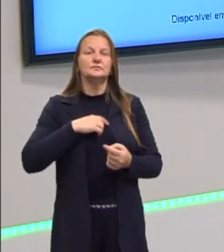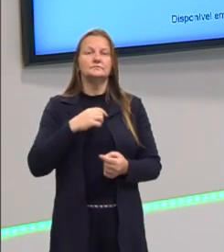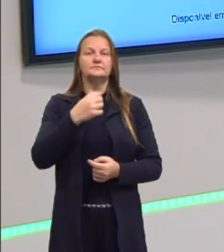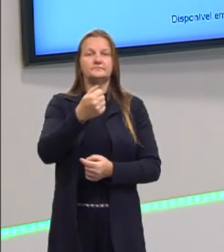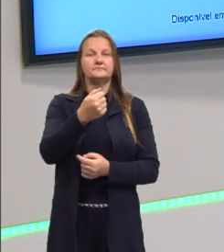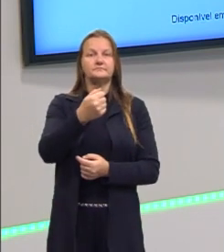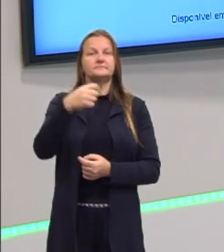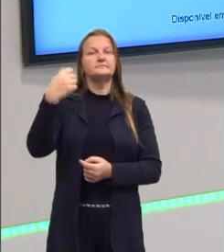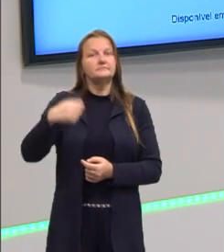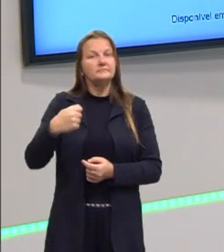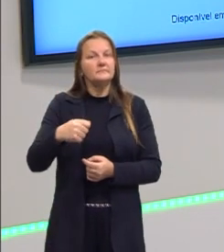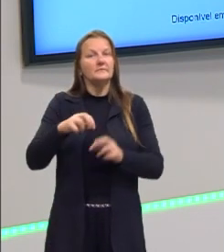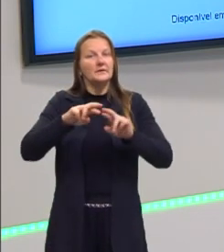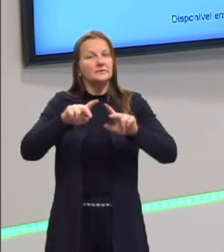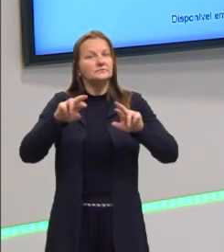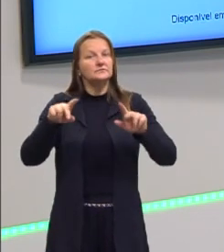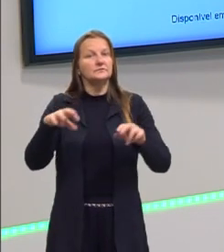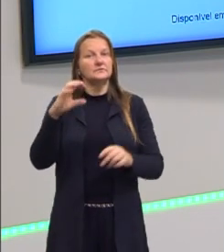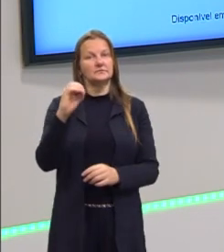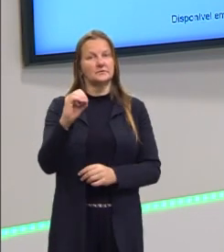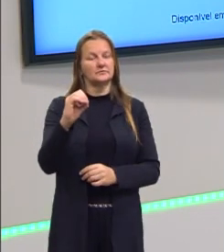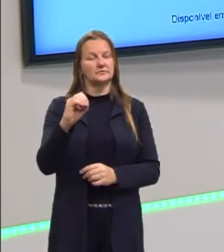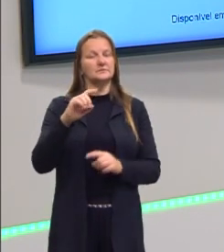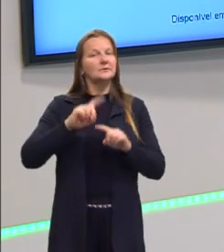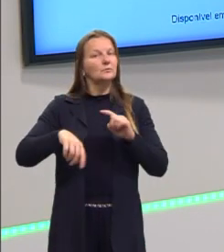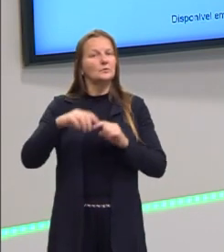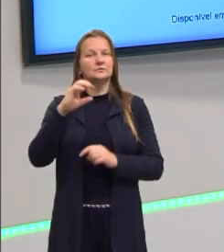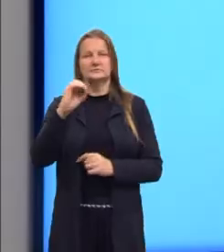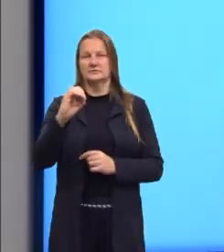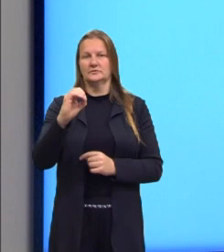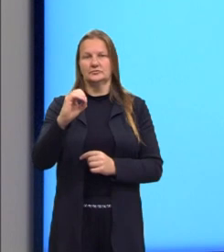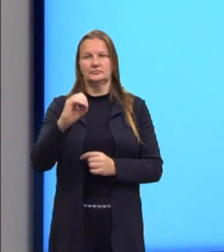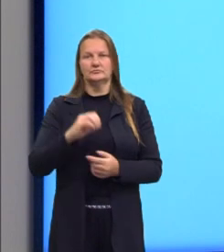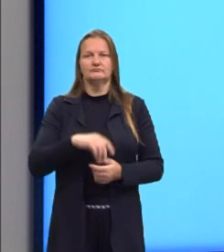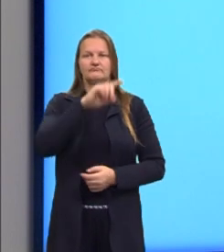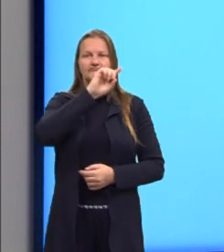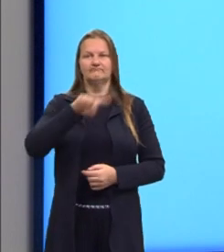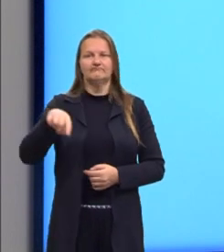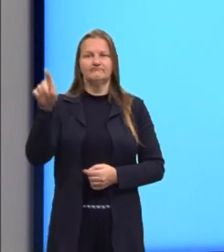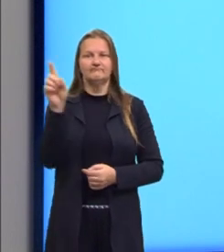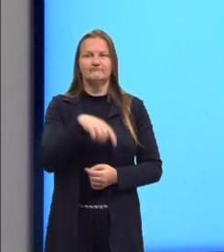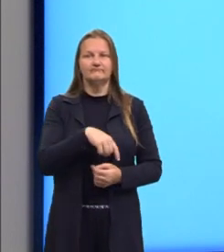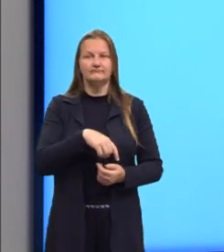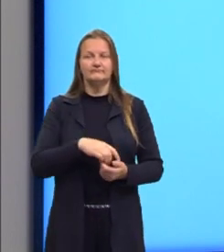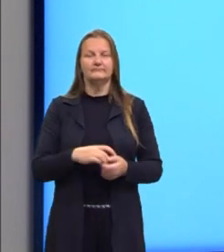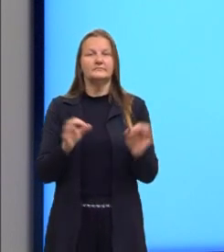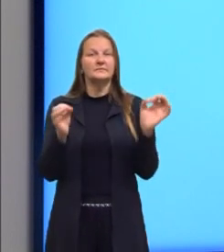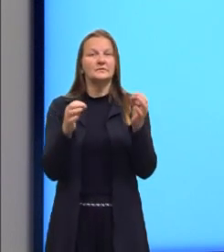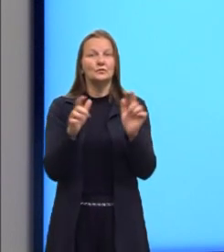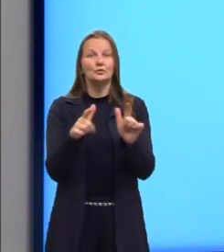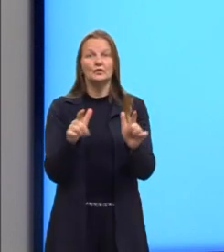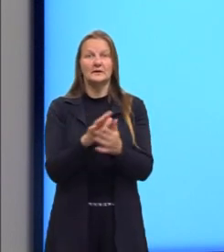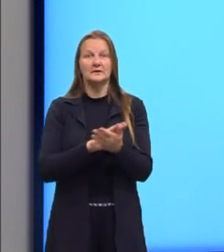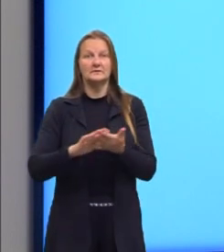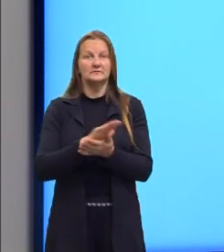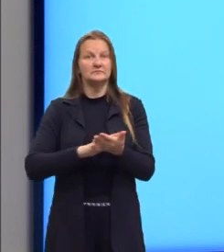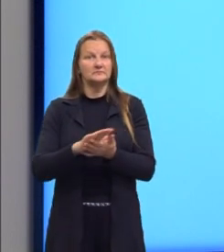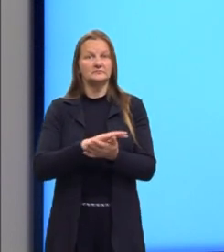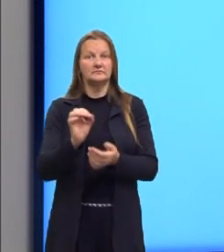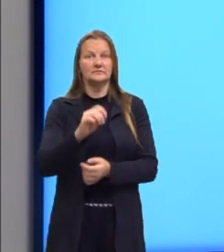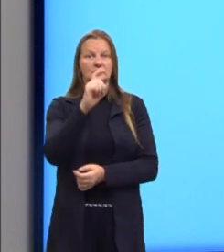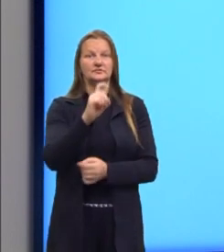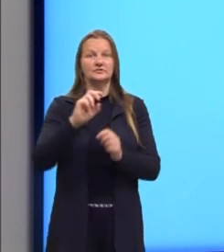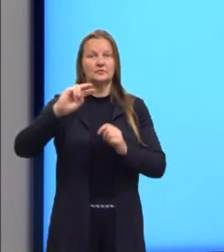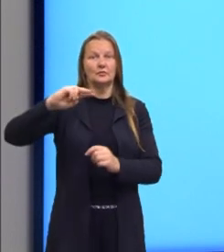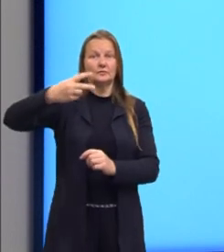precisa ser diferente de zero, né? Porque no momento que o a for igual a zero, nós deixamos de ter o x